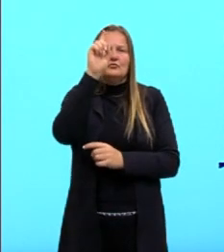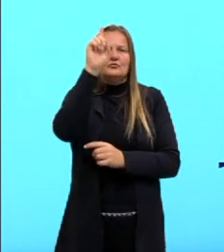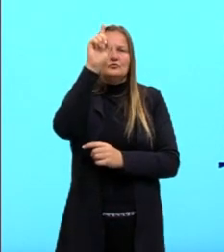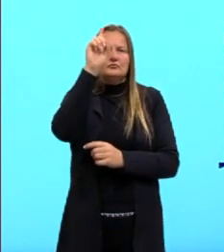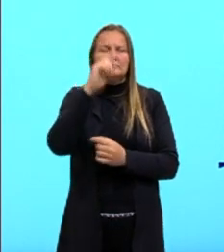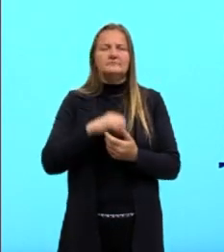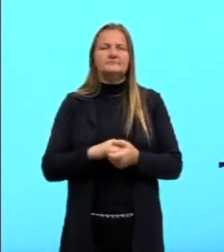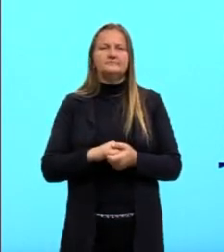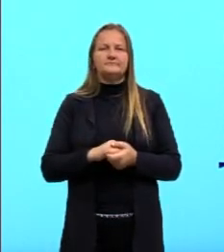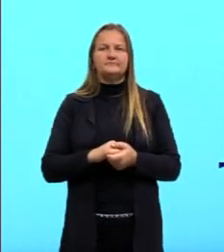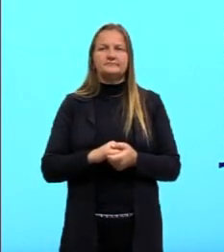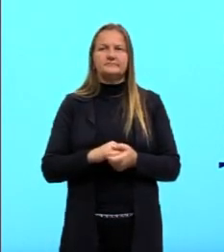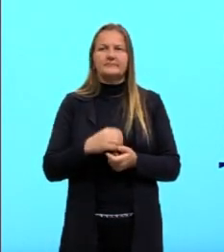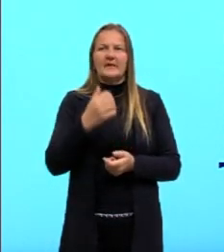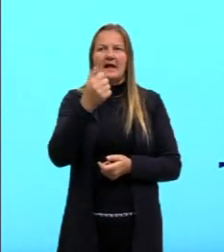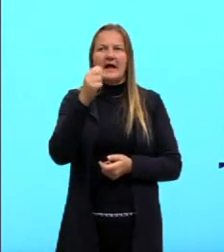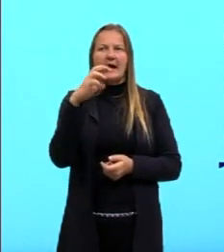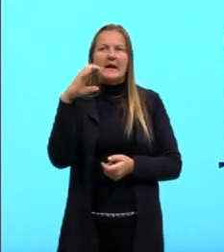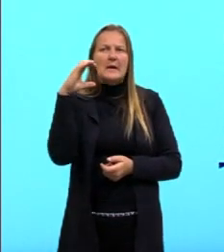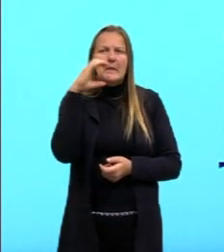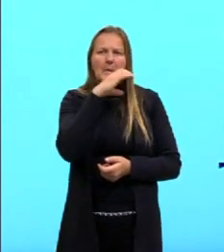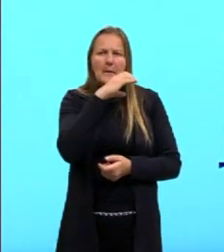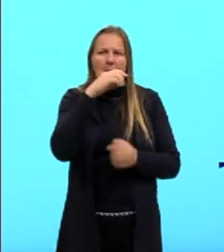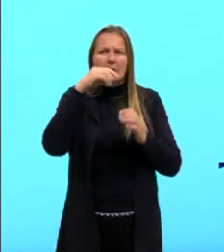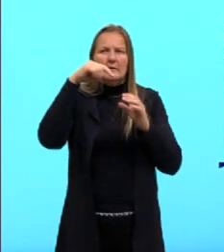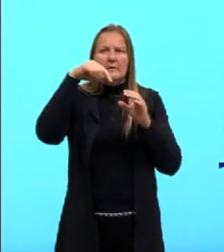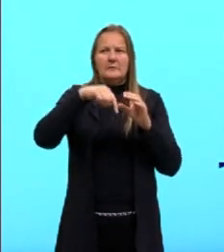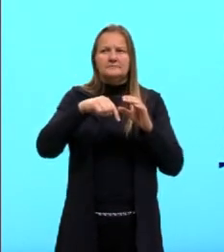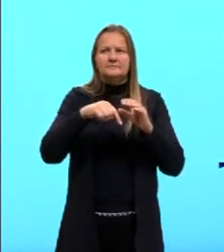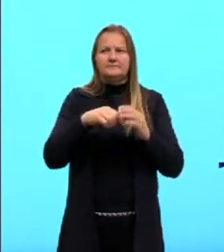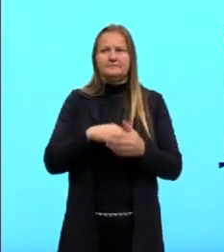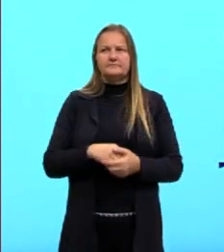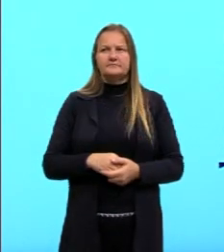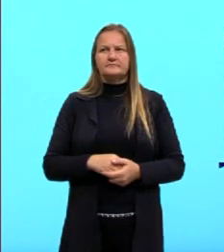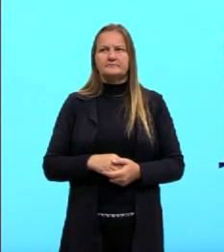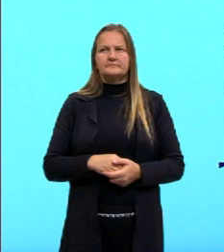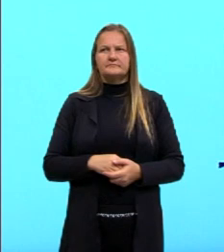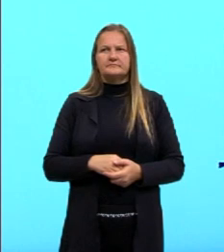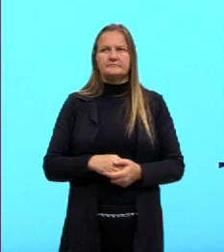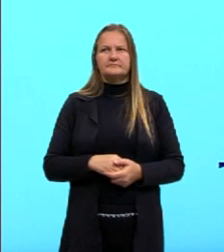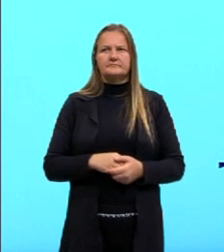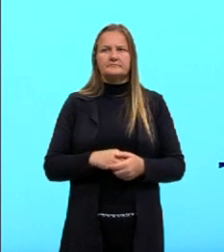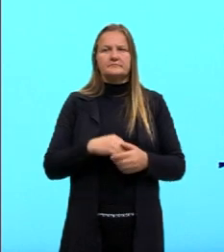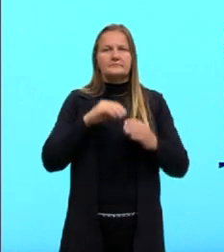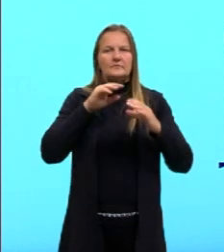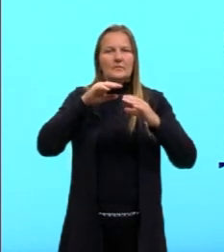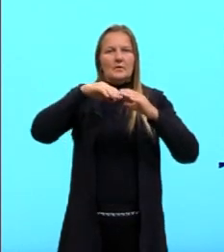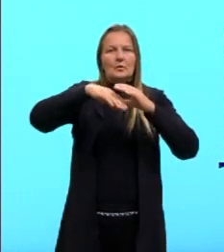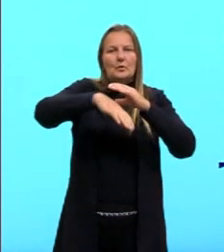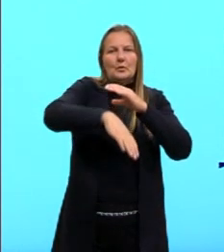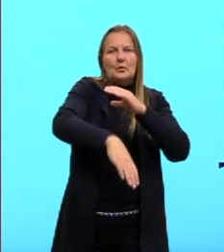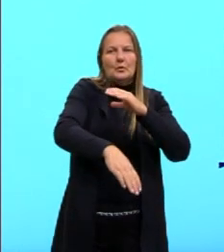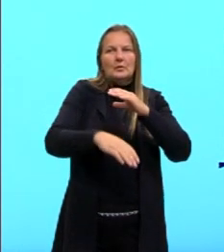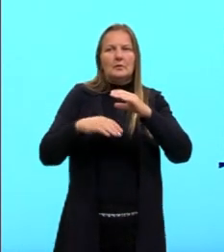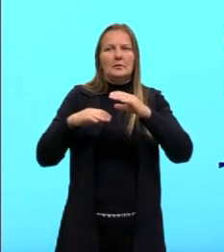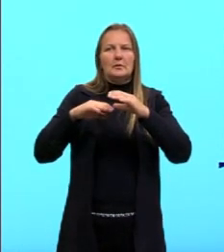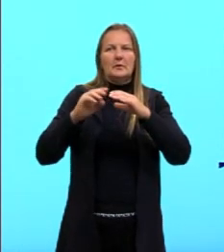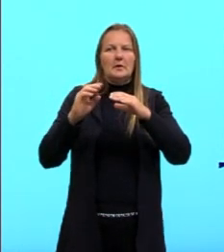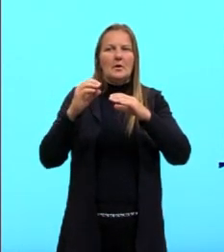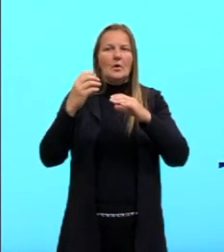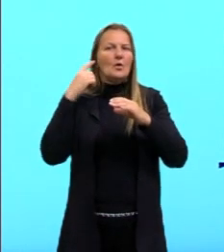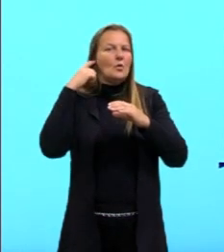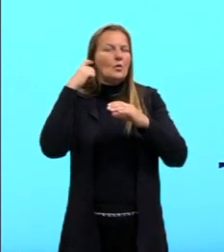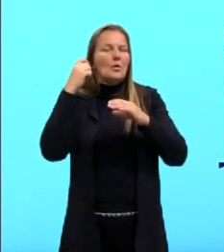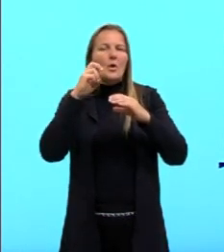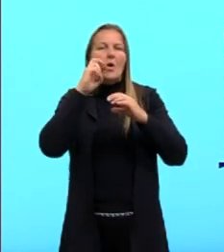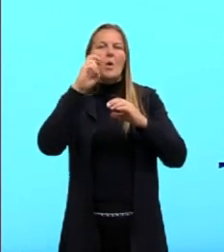desse ar morno e o cachorro aqui não vai ouvir esse som. Certo? Ele vai ter, ou vai ter muita dificuldade de